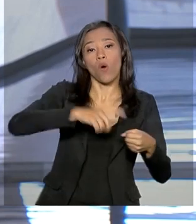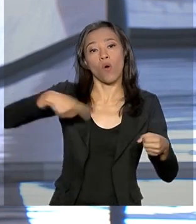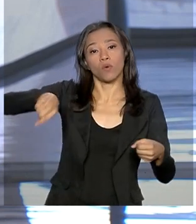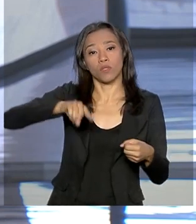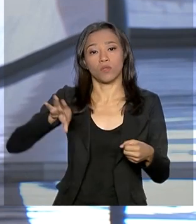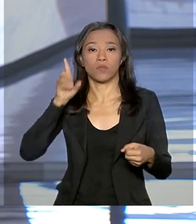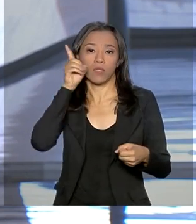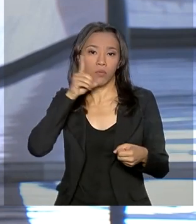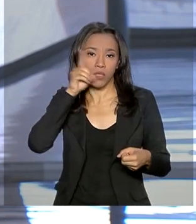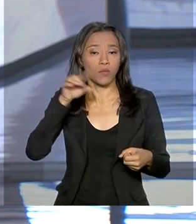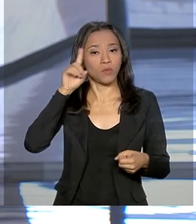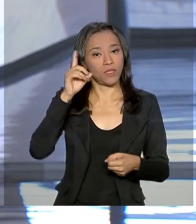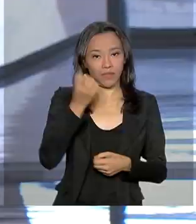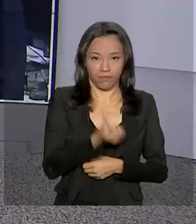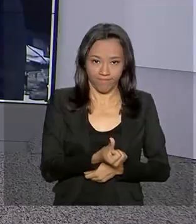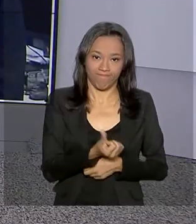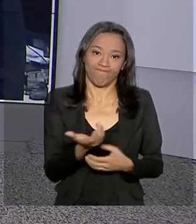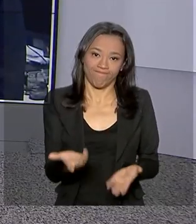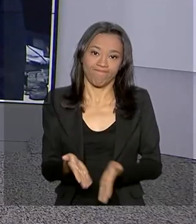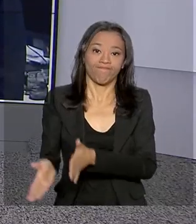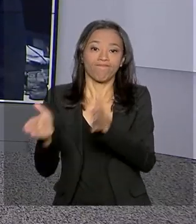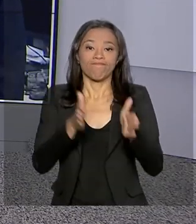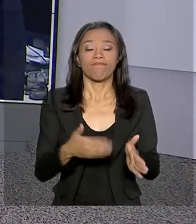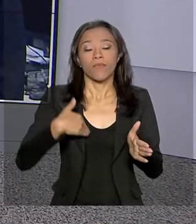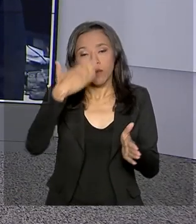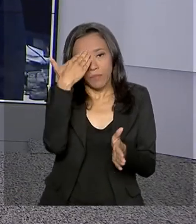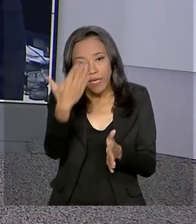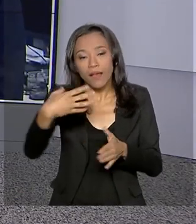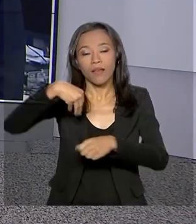Essas são as informações, Renata, eu volto com você. Obrigada, Selma, pelas suas informações.